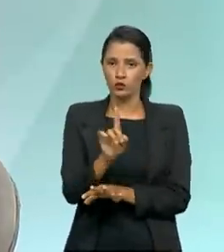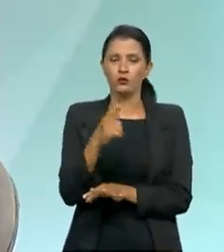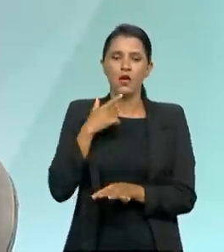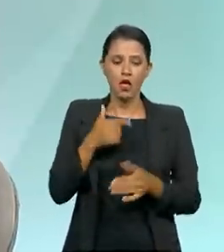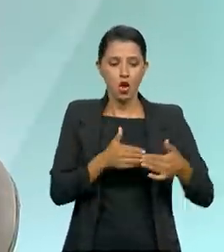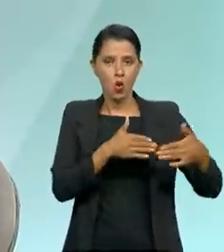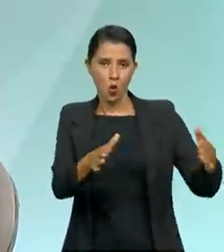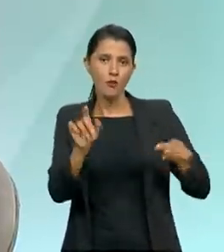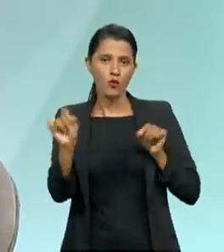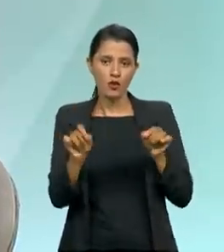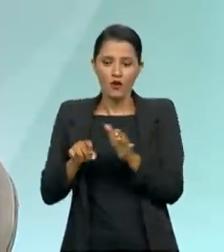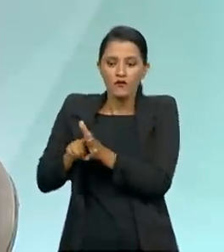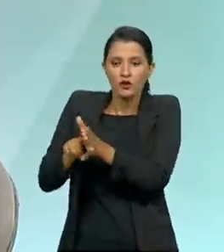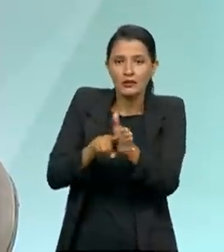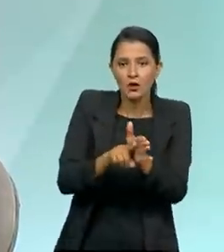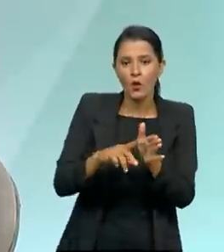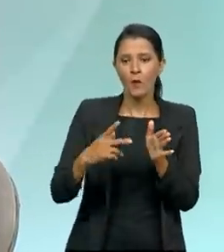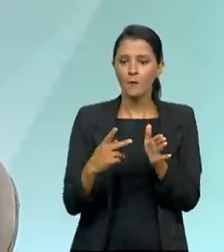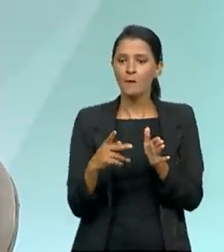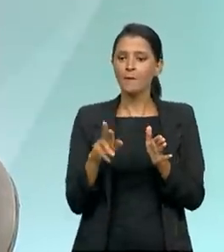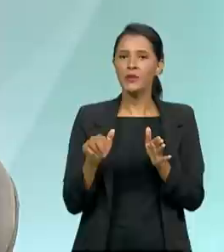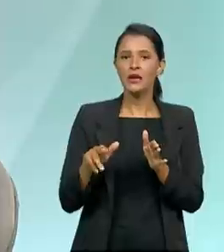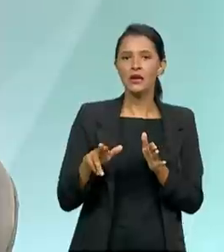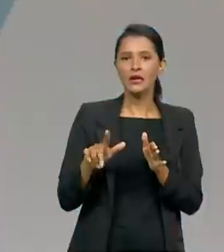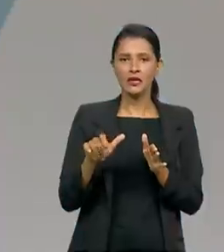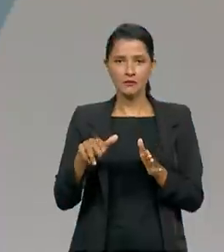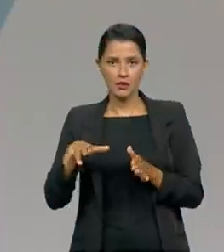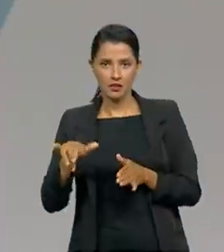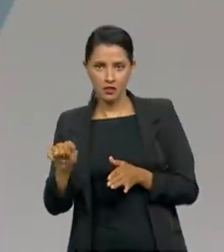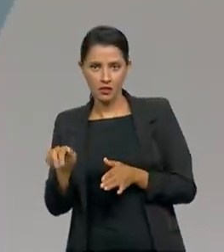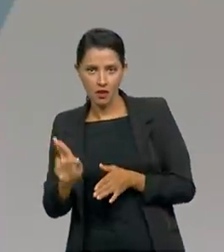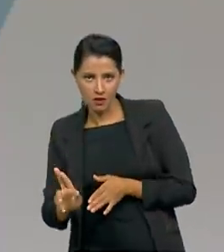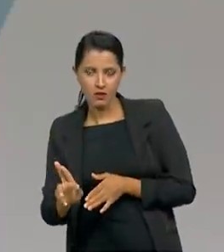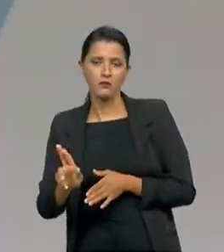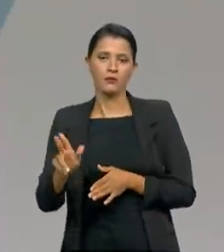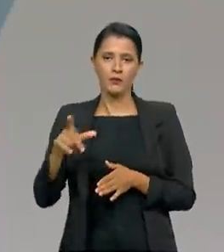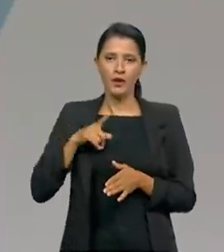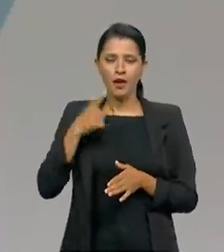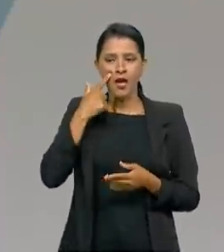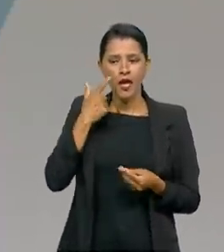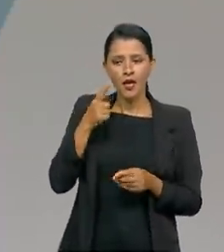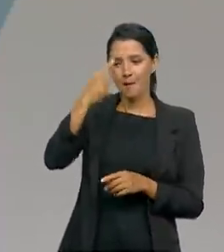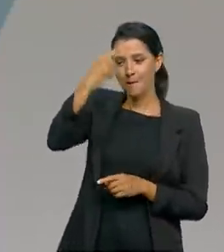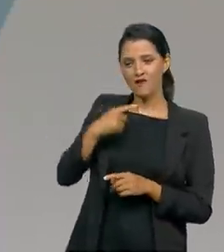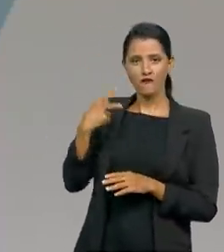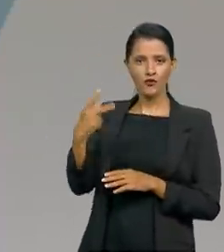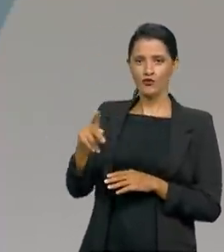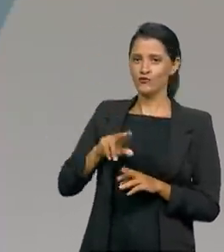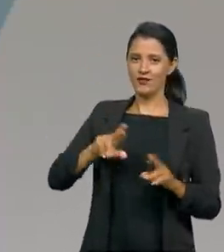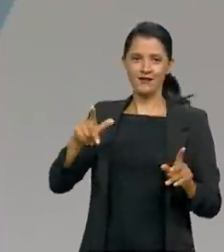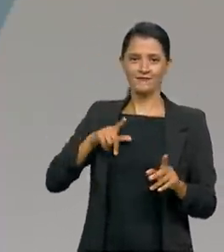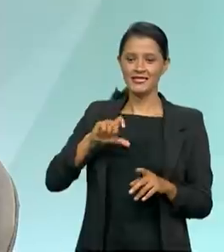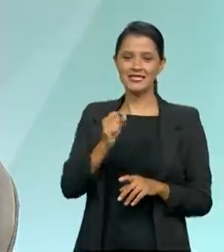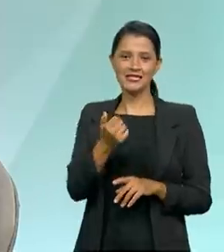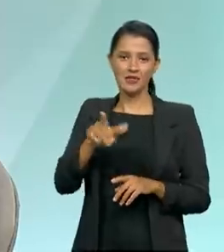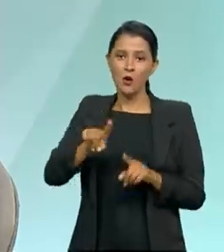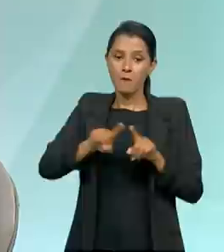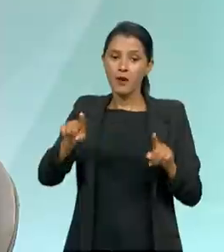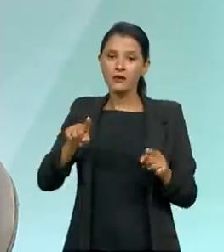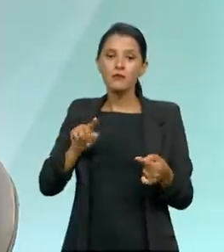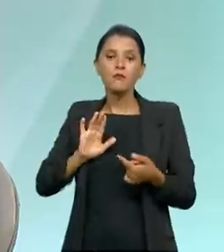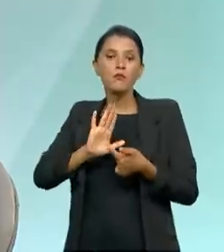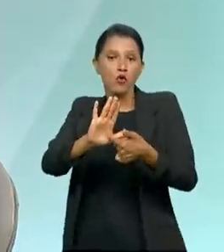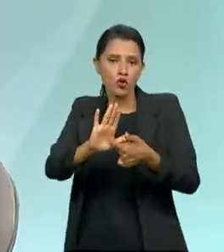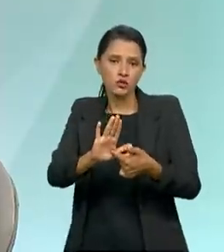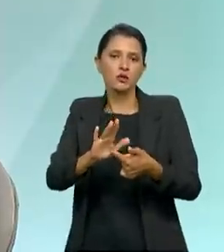investigação para eliminar. Uma investigação prévia, que ela não tem um perfil de sanção, mas ela indica, olha,